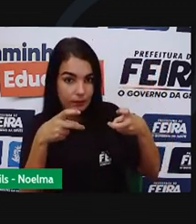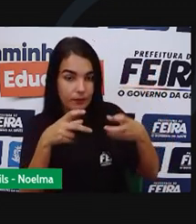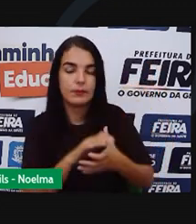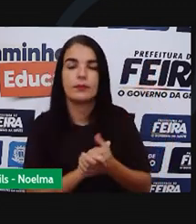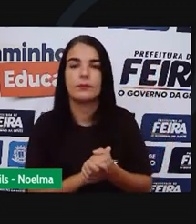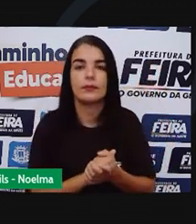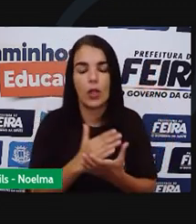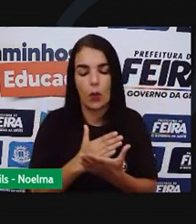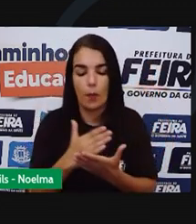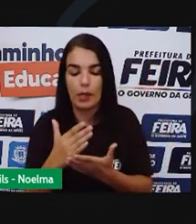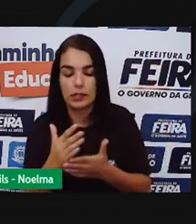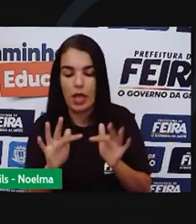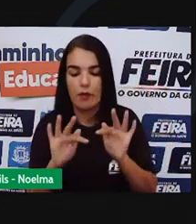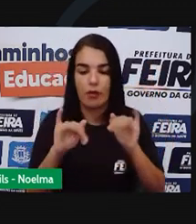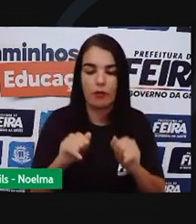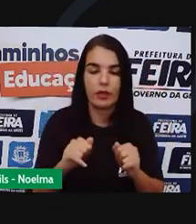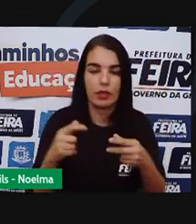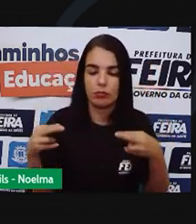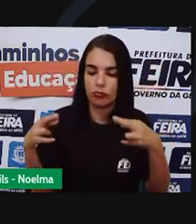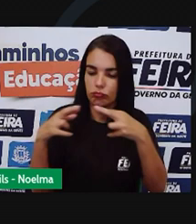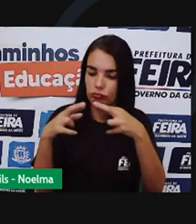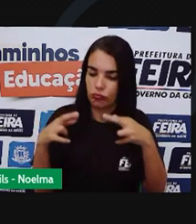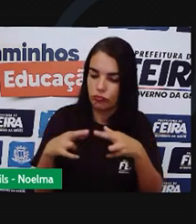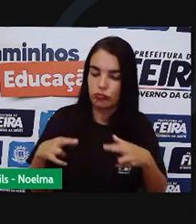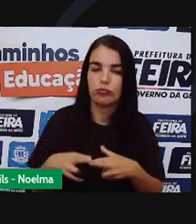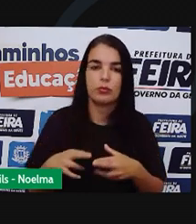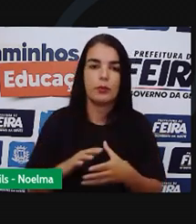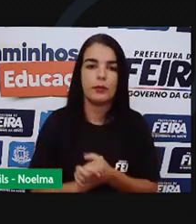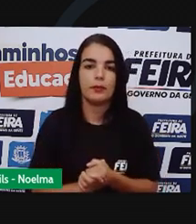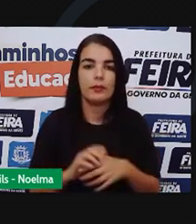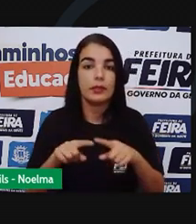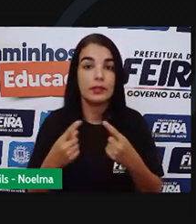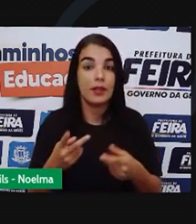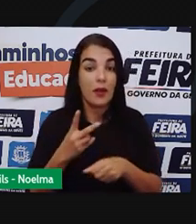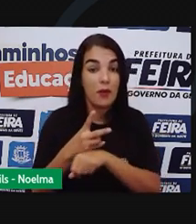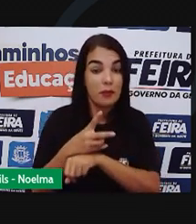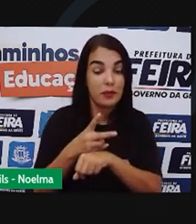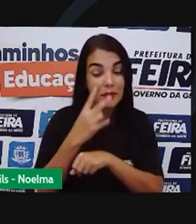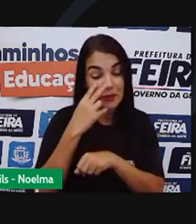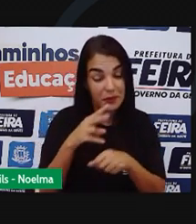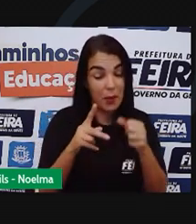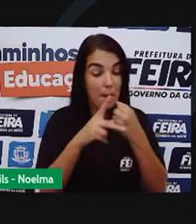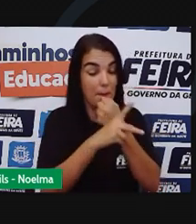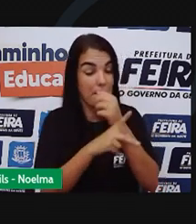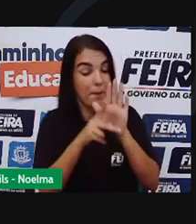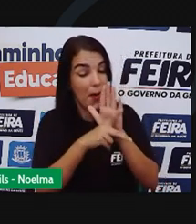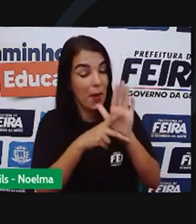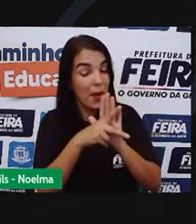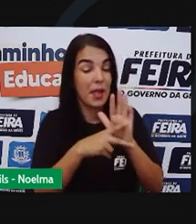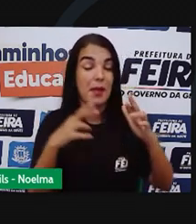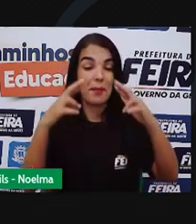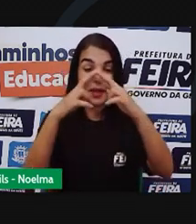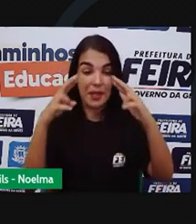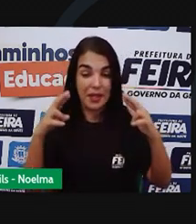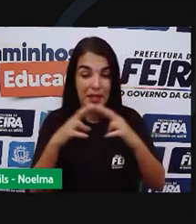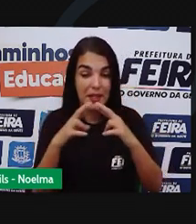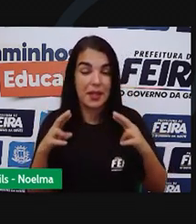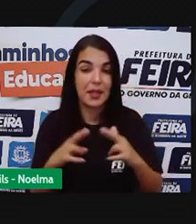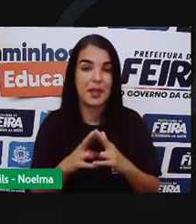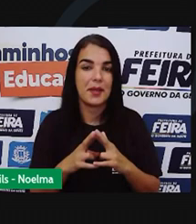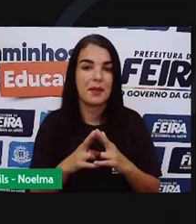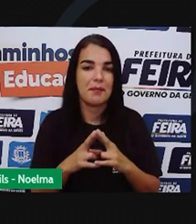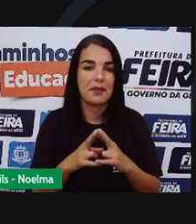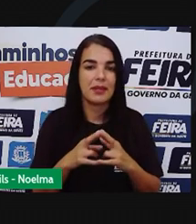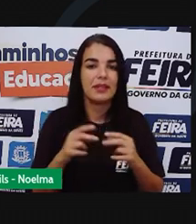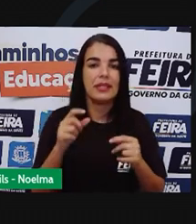Que tem nesse poema? Bom Nesse vídeo A gente falou De poemas De rimas E de aliterações A gente